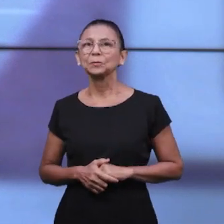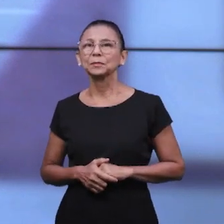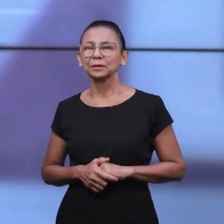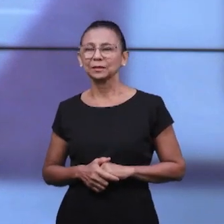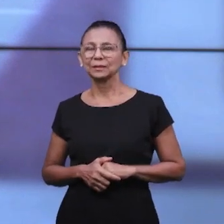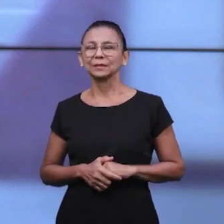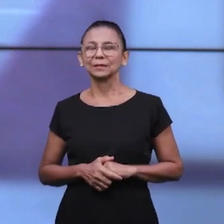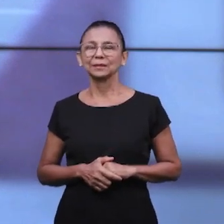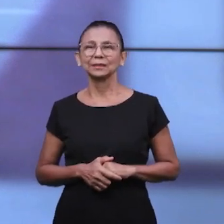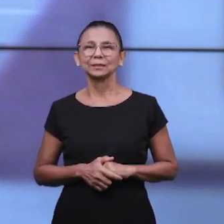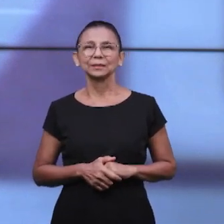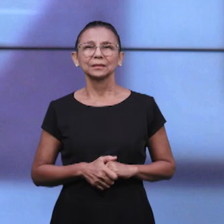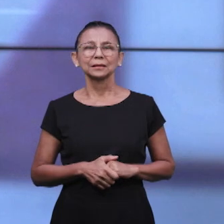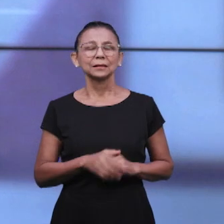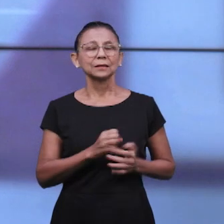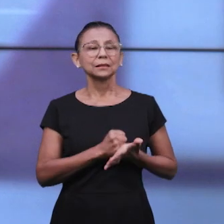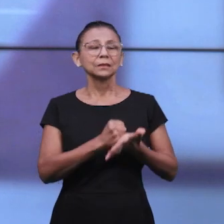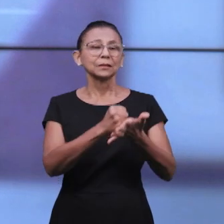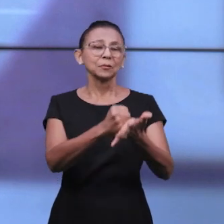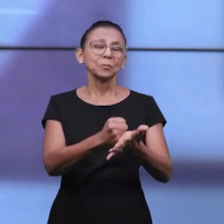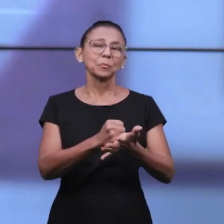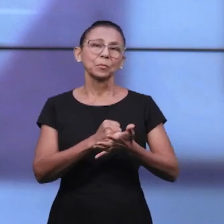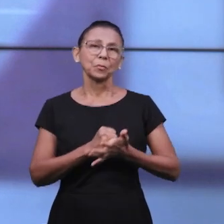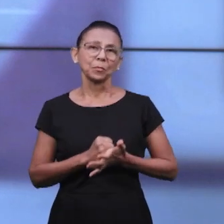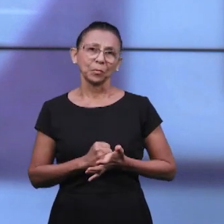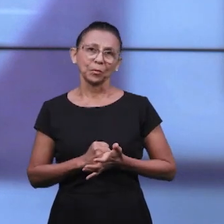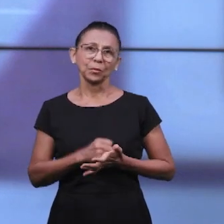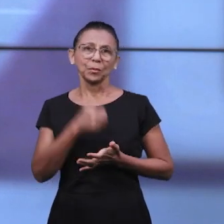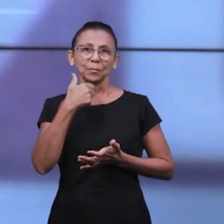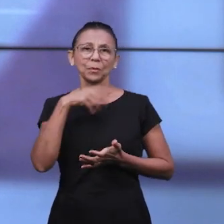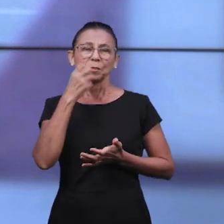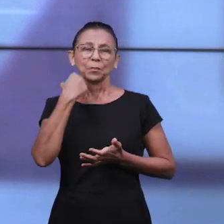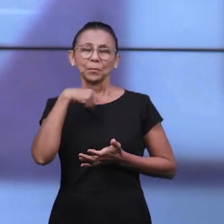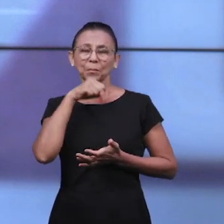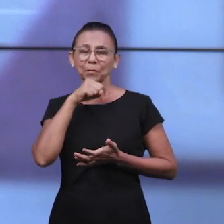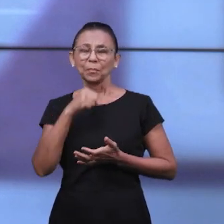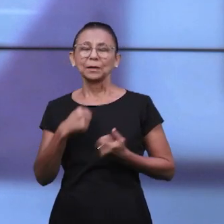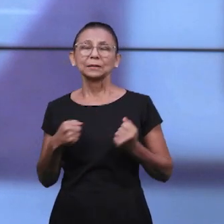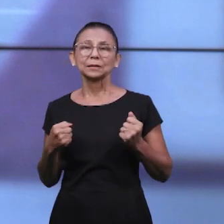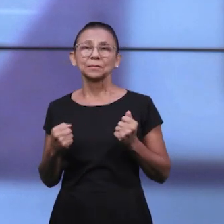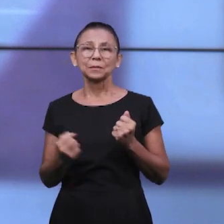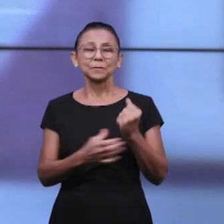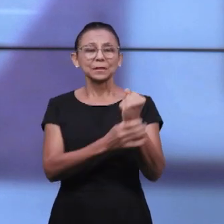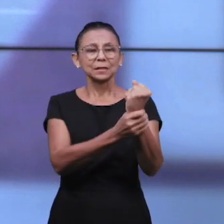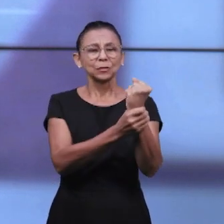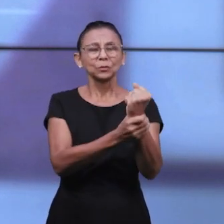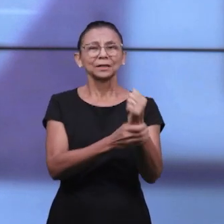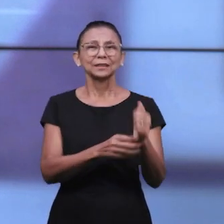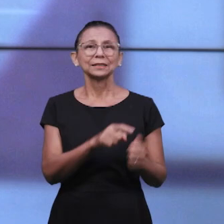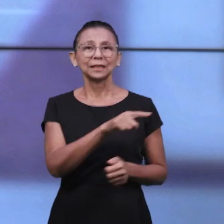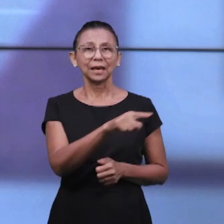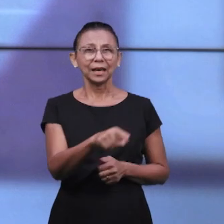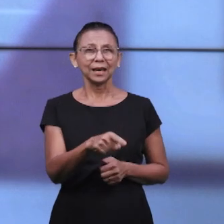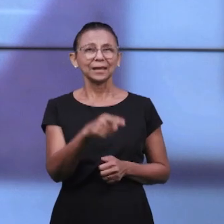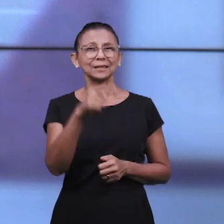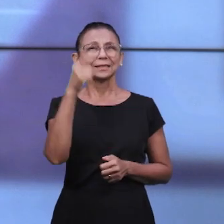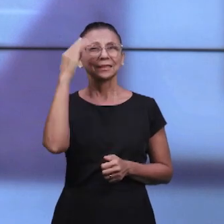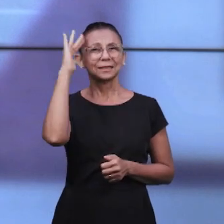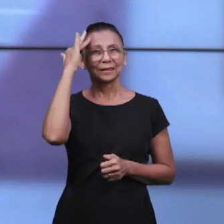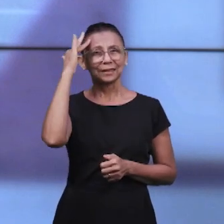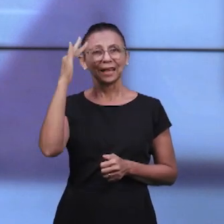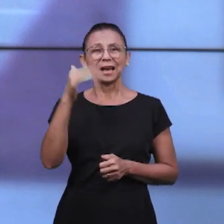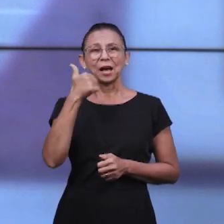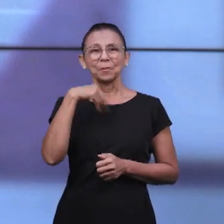interesse pelo seu clamor. A segurança de ter o acolhimento dos pais e responsáveis, de sentir que são seus melhores